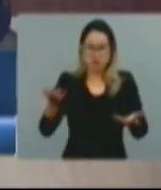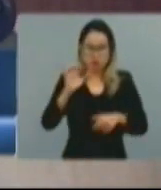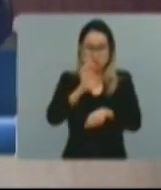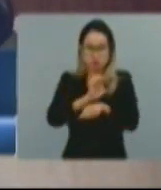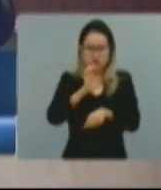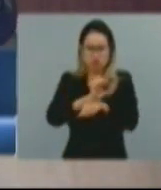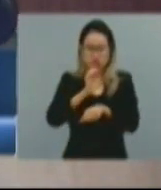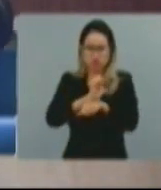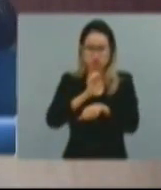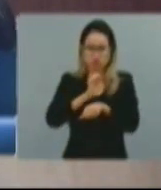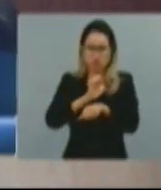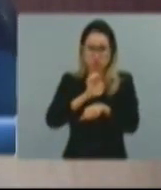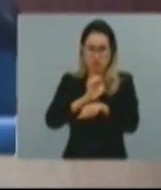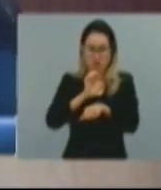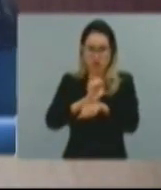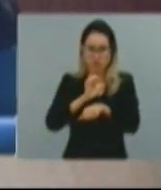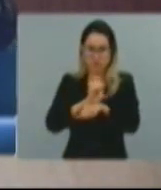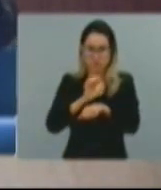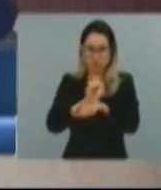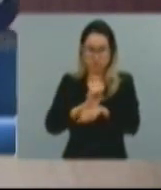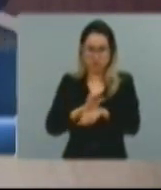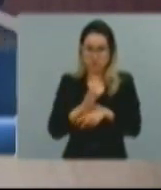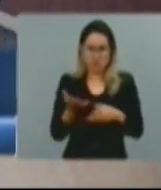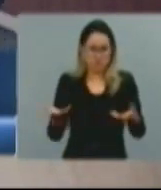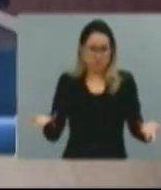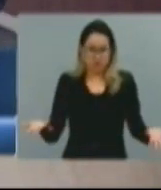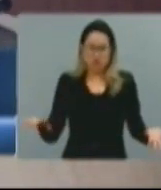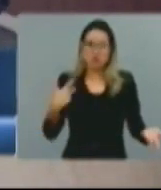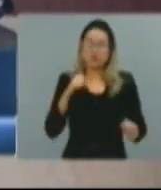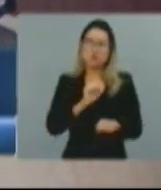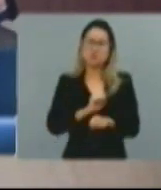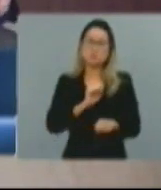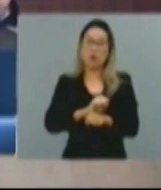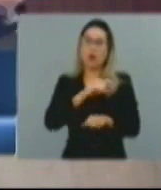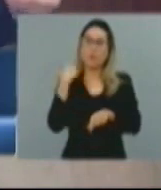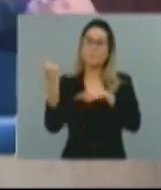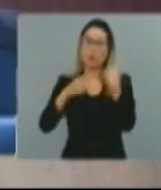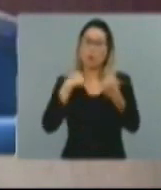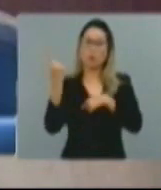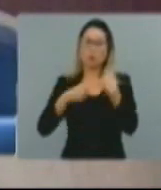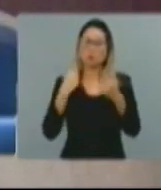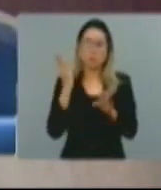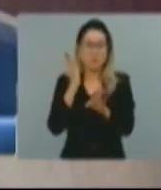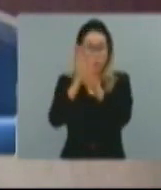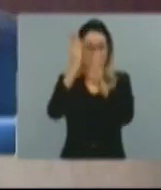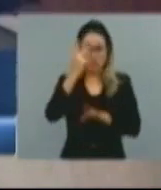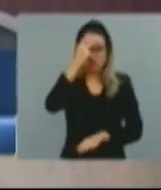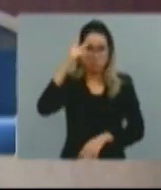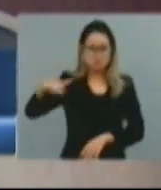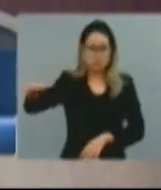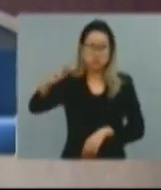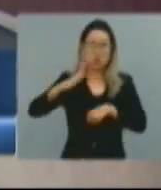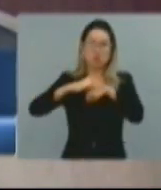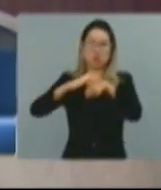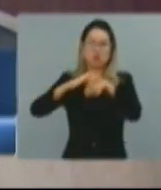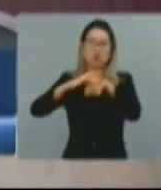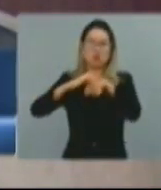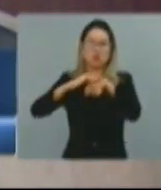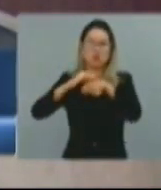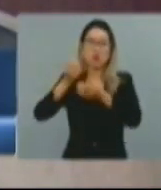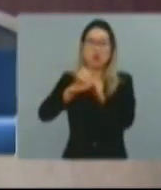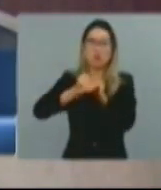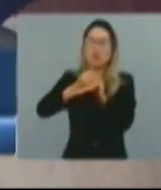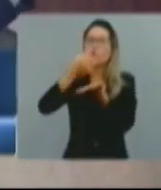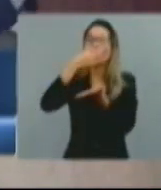decretando a pena de morte dos que precisam do remédio e não tomam. Os que morrem ficam lá.